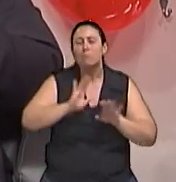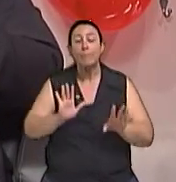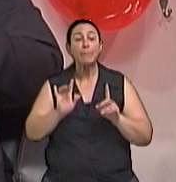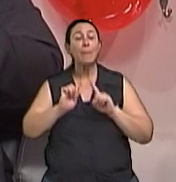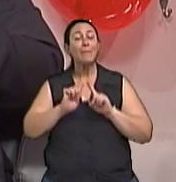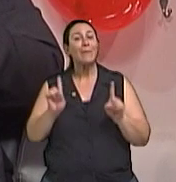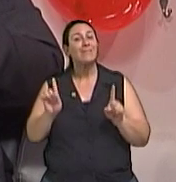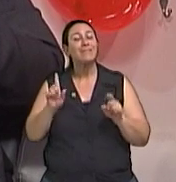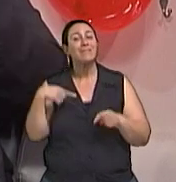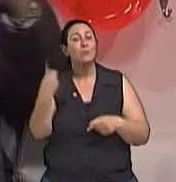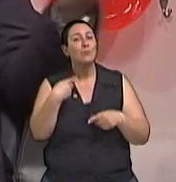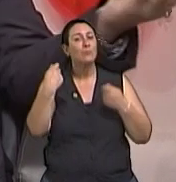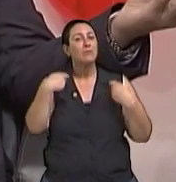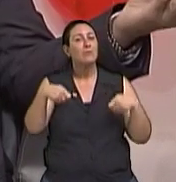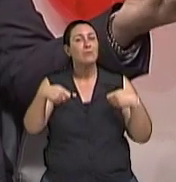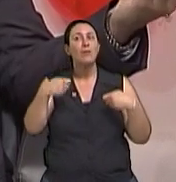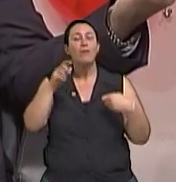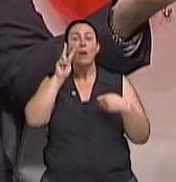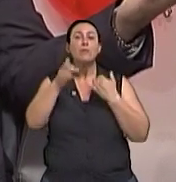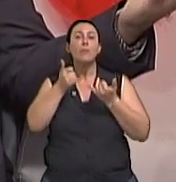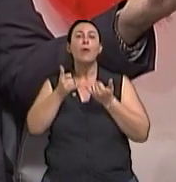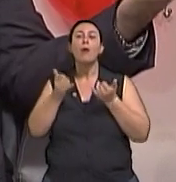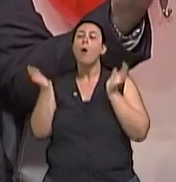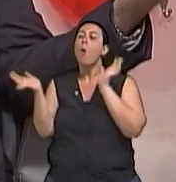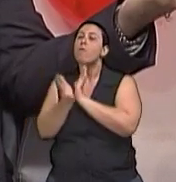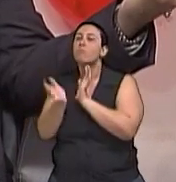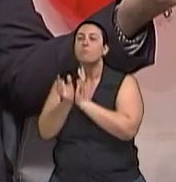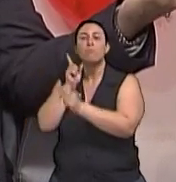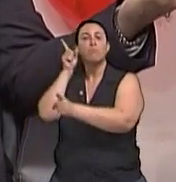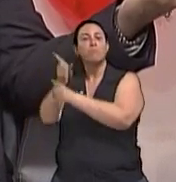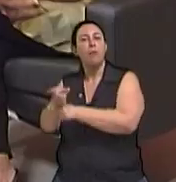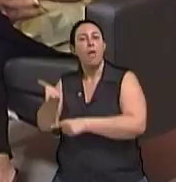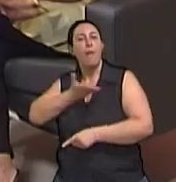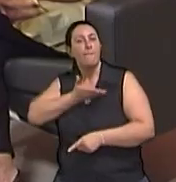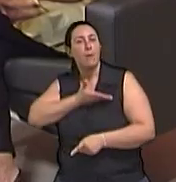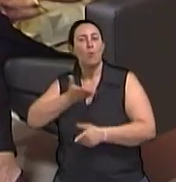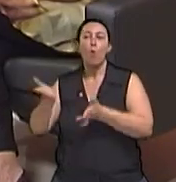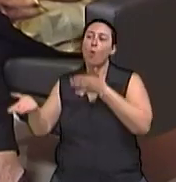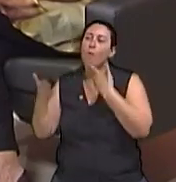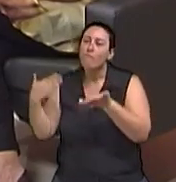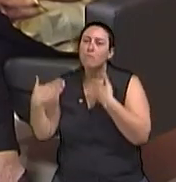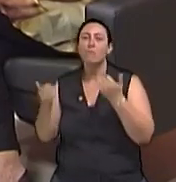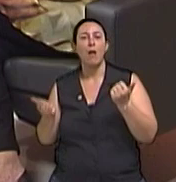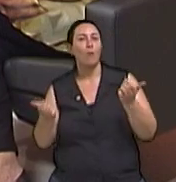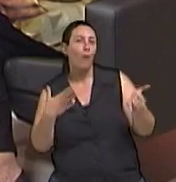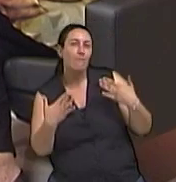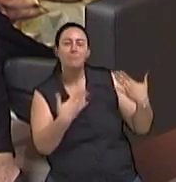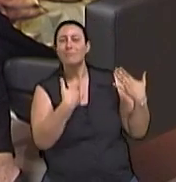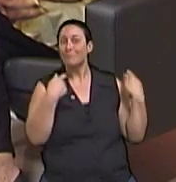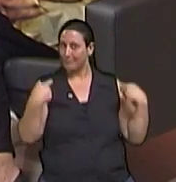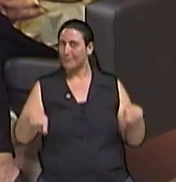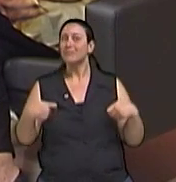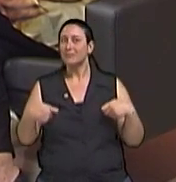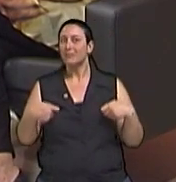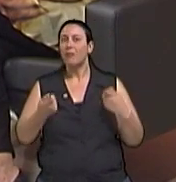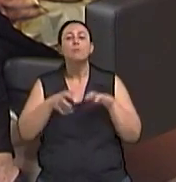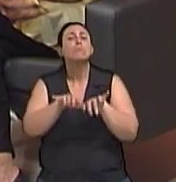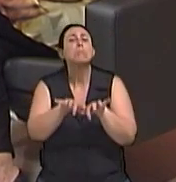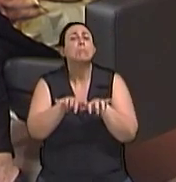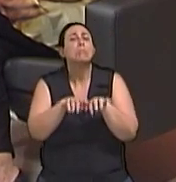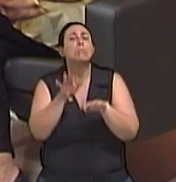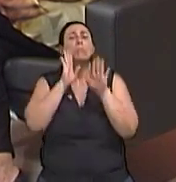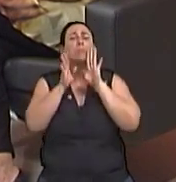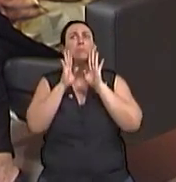podemos deixar de ver os amigos e conversar olho olho face a face, né? Para ficar fazendo isso, perdendo tempo no